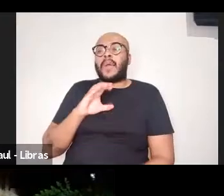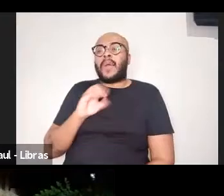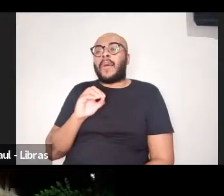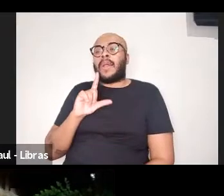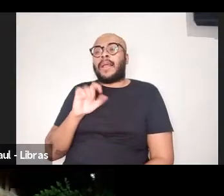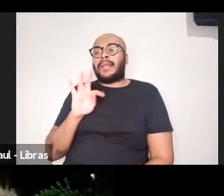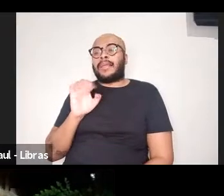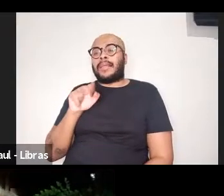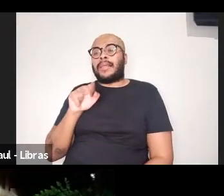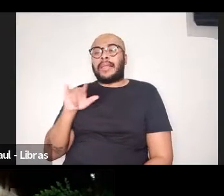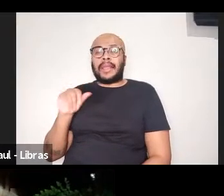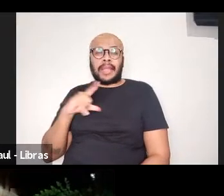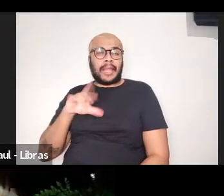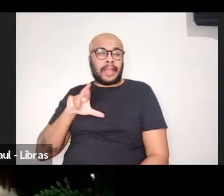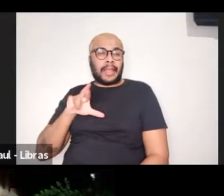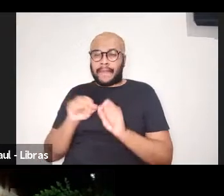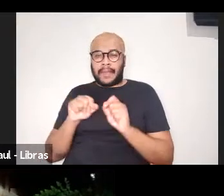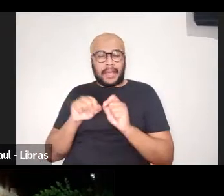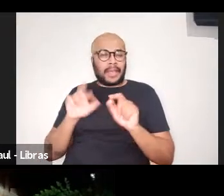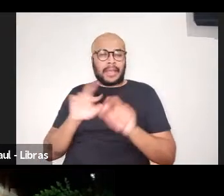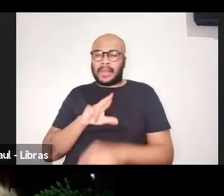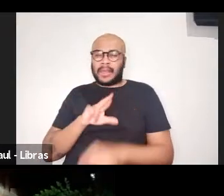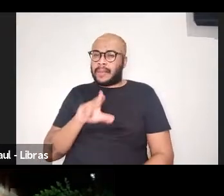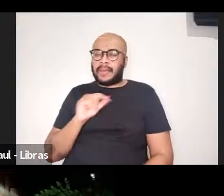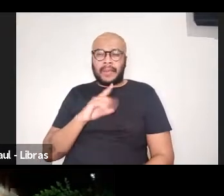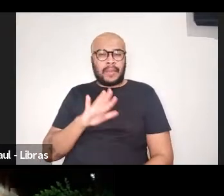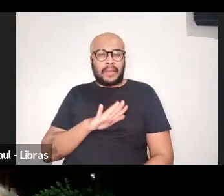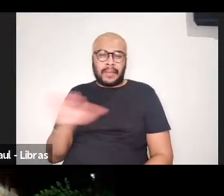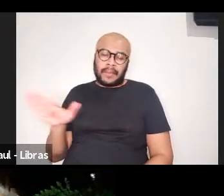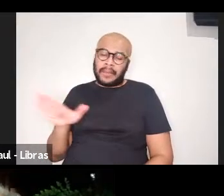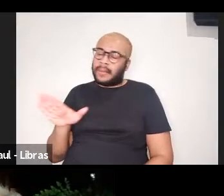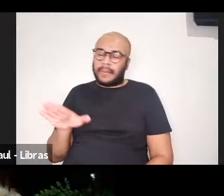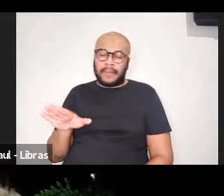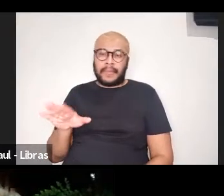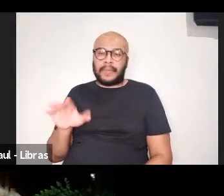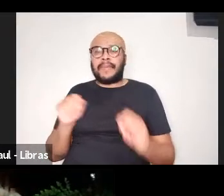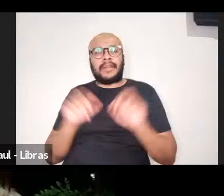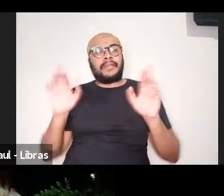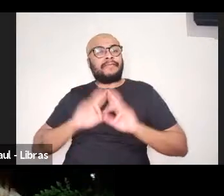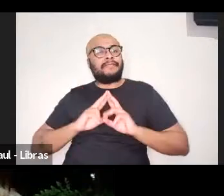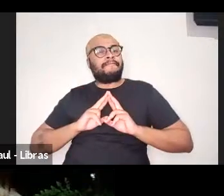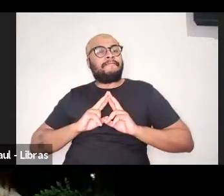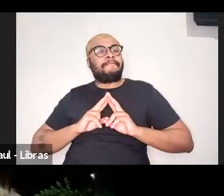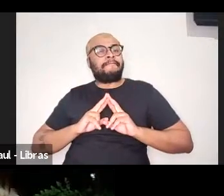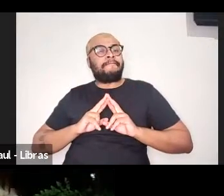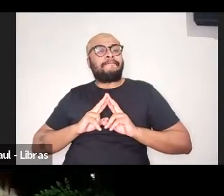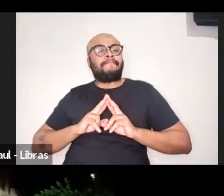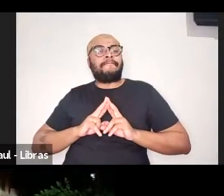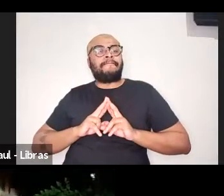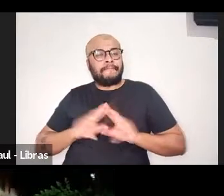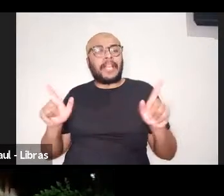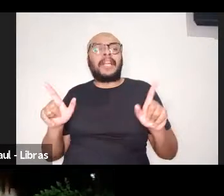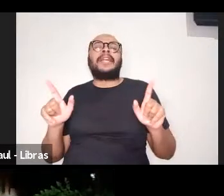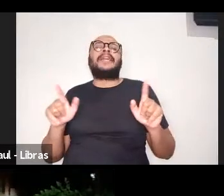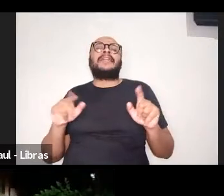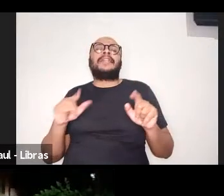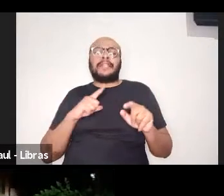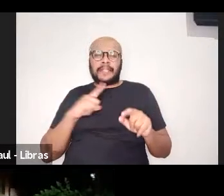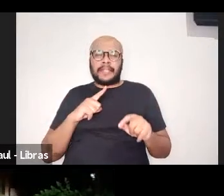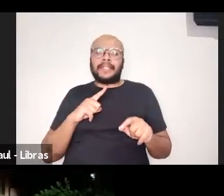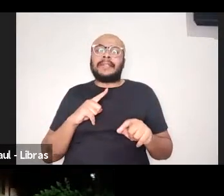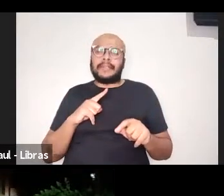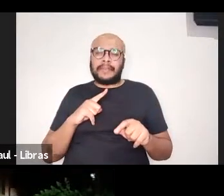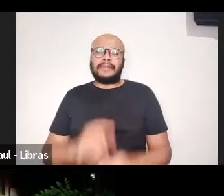menos de que seja verdadeiramente um livro editado, onde há coerência, há temáticas,